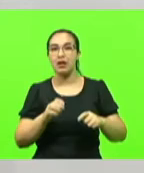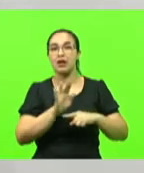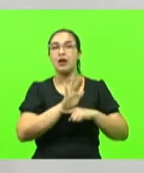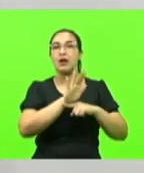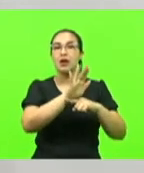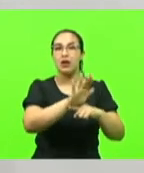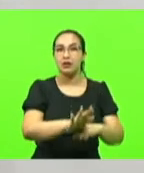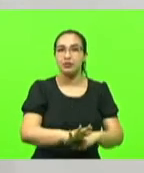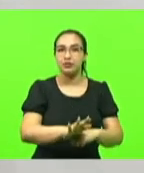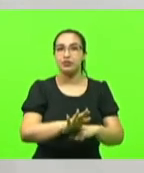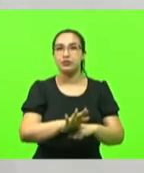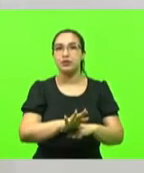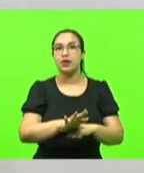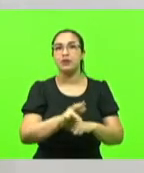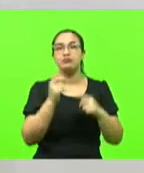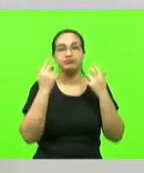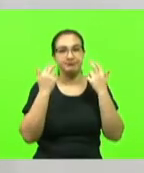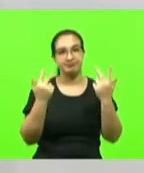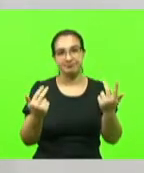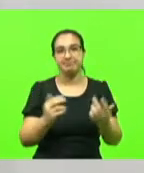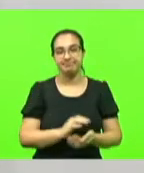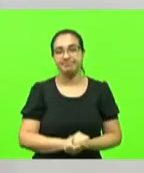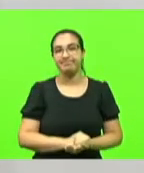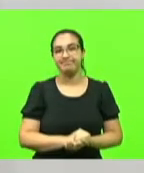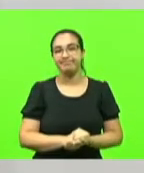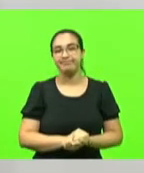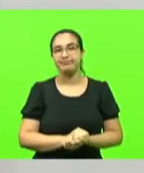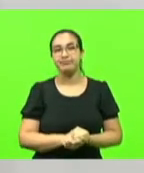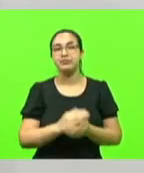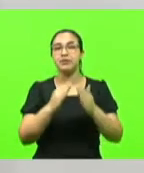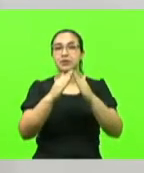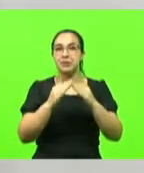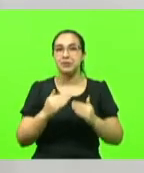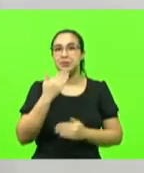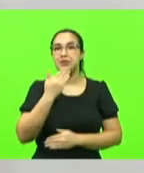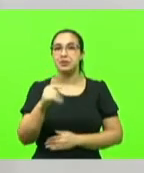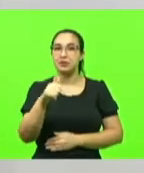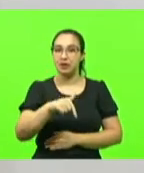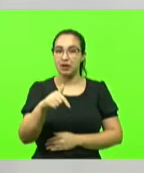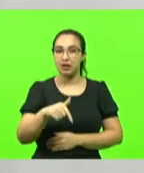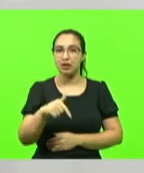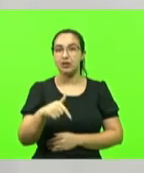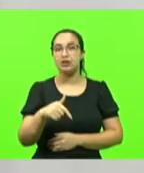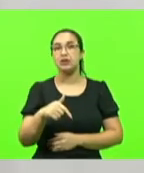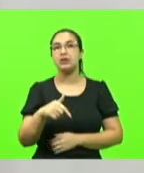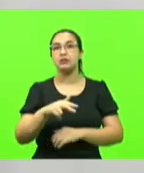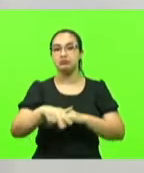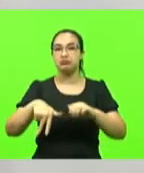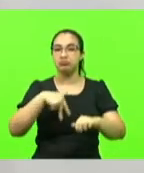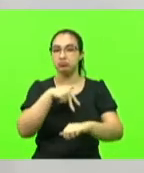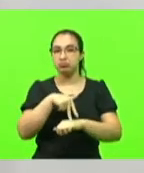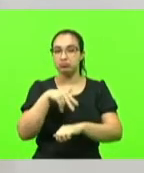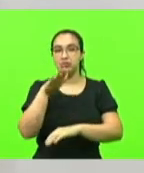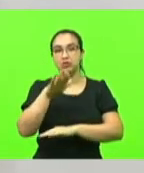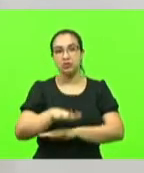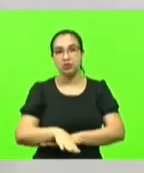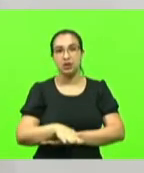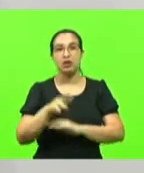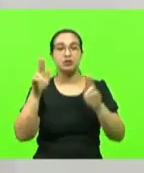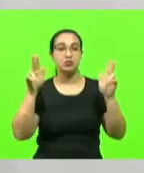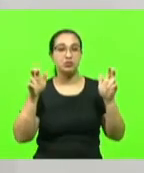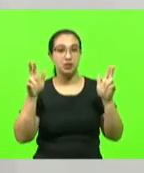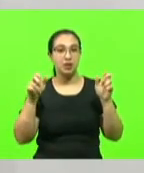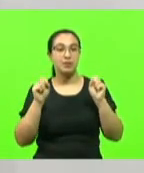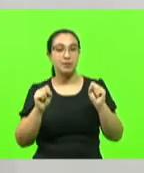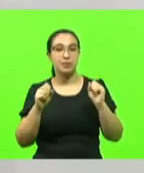recursos naturais então é o apelo que nós fazemos nessa tribuna nesta tarde para que esta casa possa apreciar